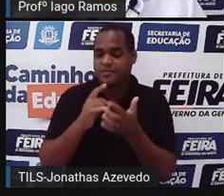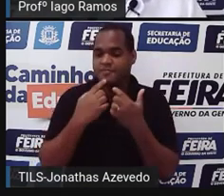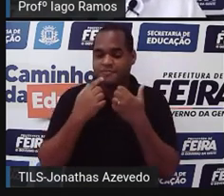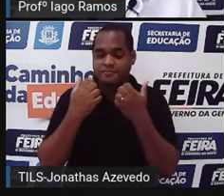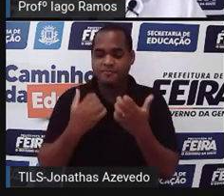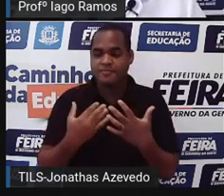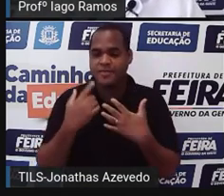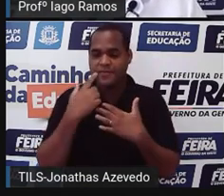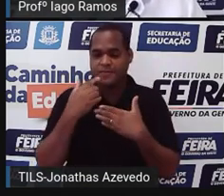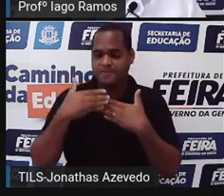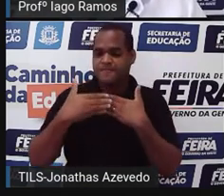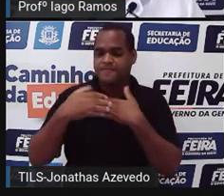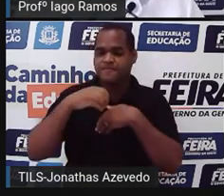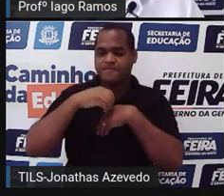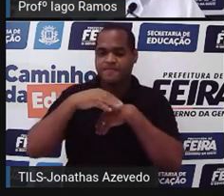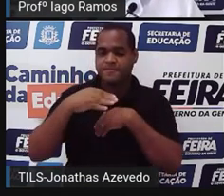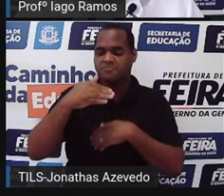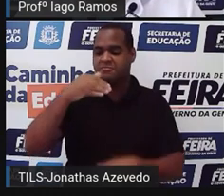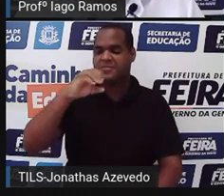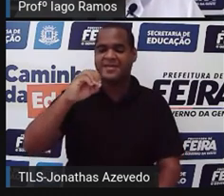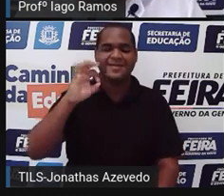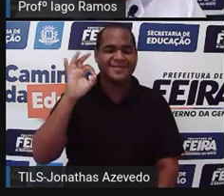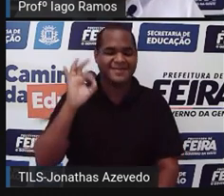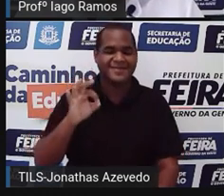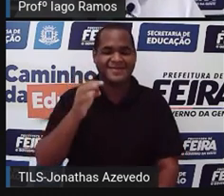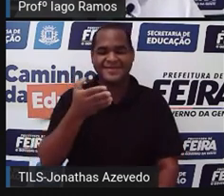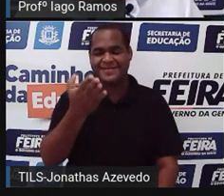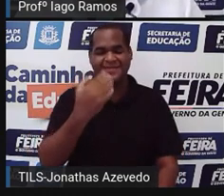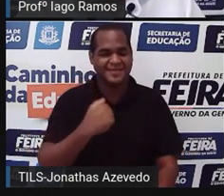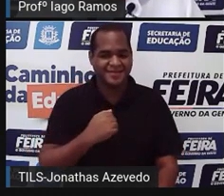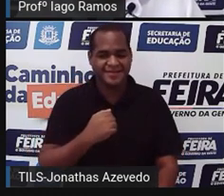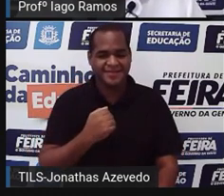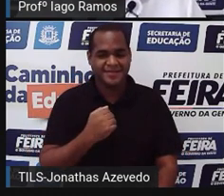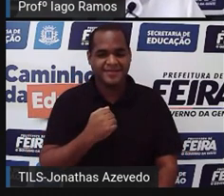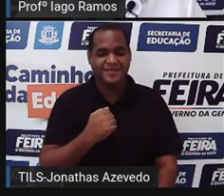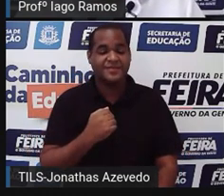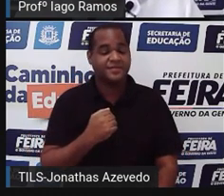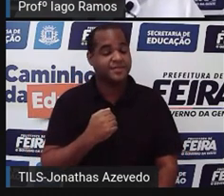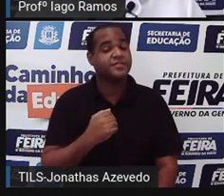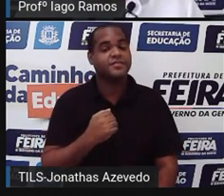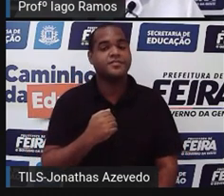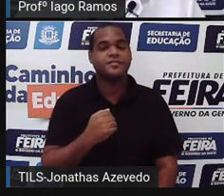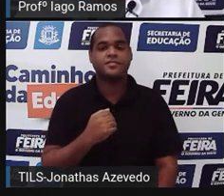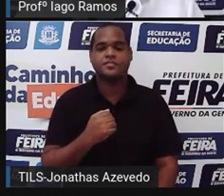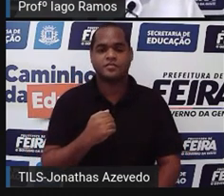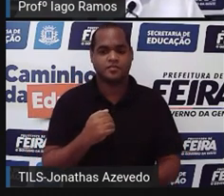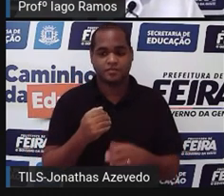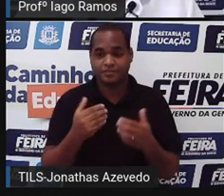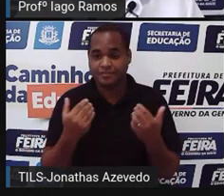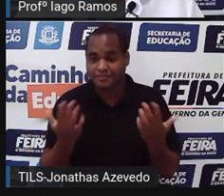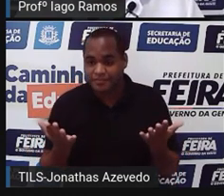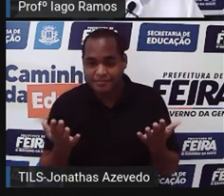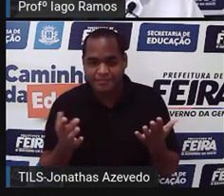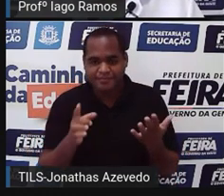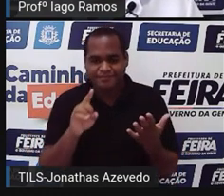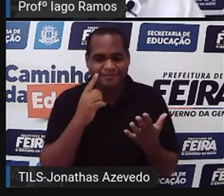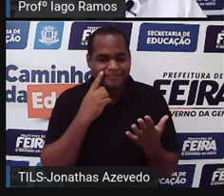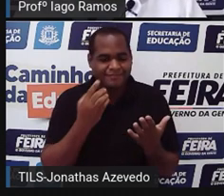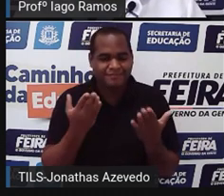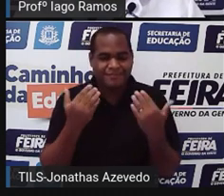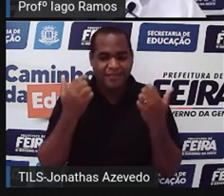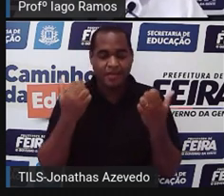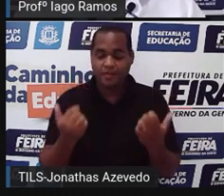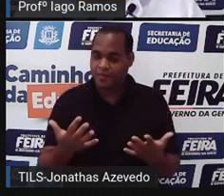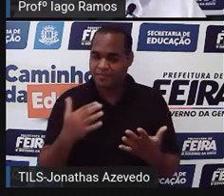que eu estou te dando ali, ó, uma nota 10. Vamos lá. Bom, então, vamos para aquele momento